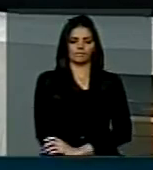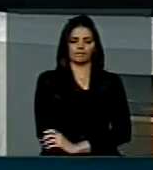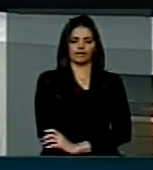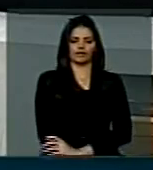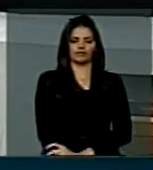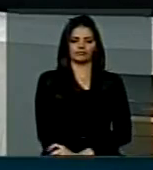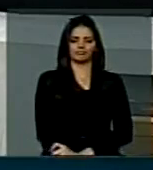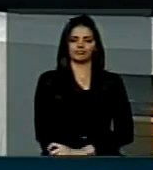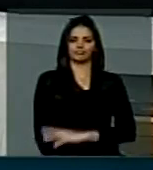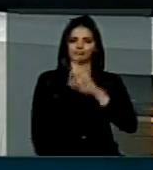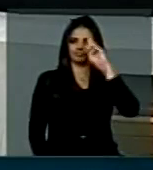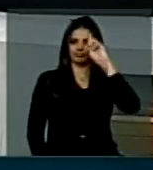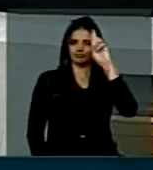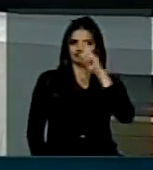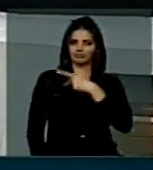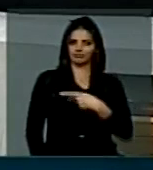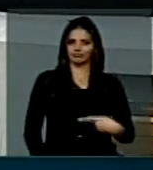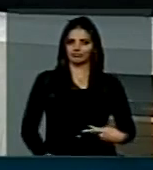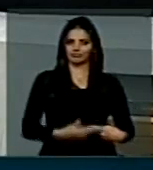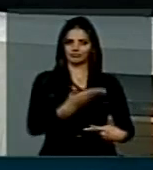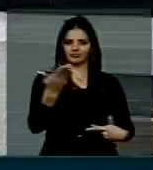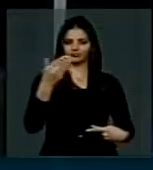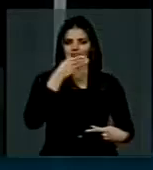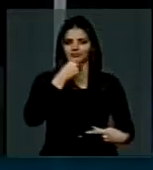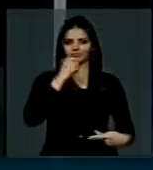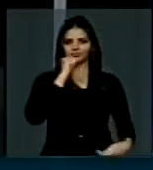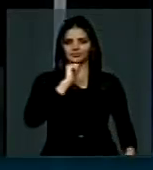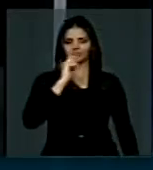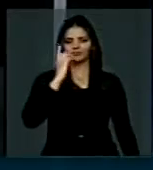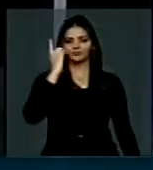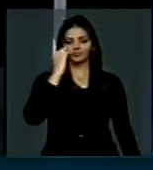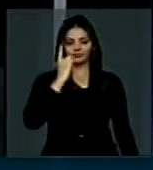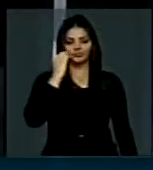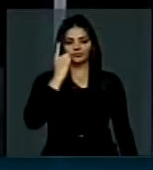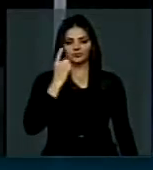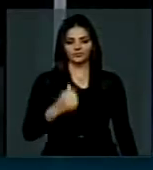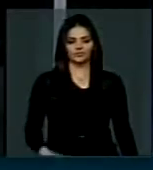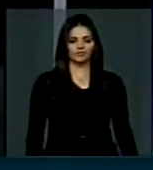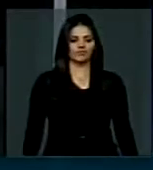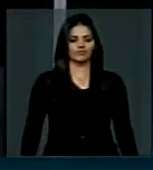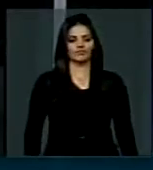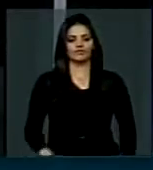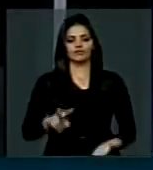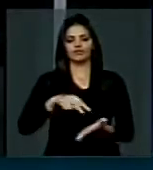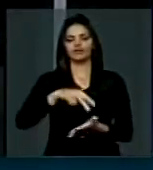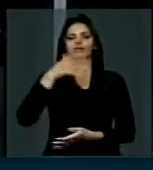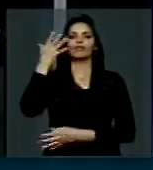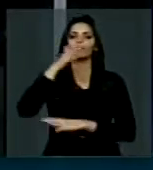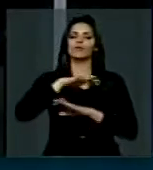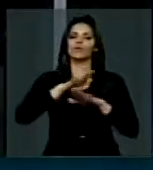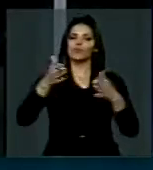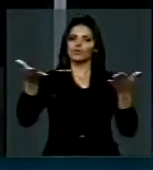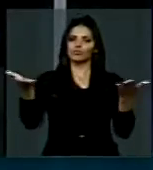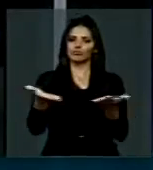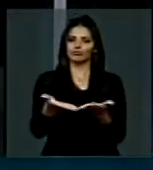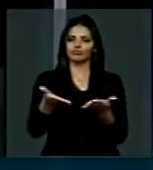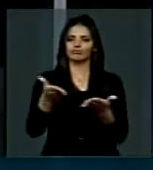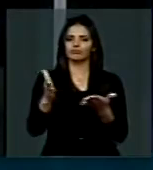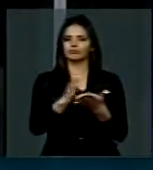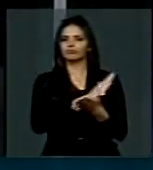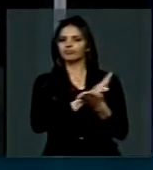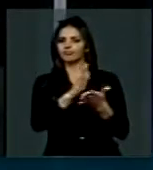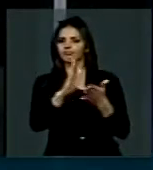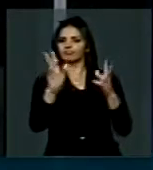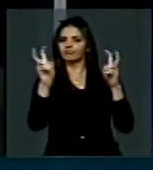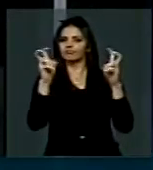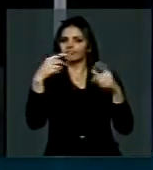Senhor presidente, senhoras e senhores deputados, ocupamos a tribuna nesta tarde para tratar de algumas questões.